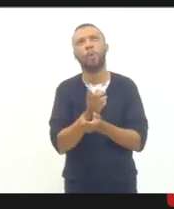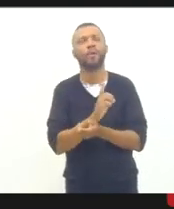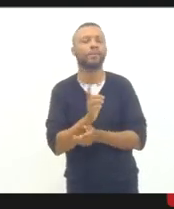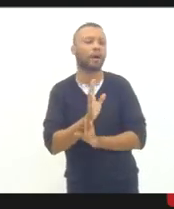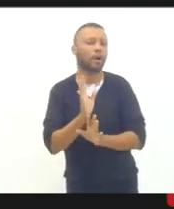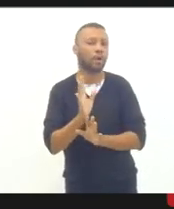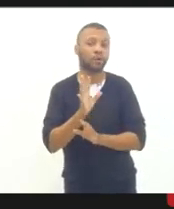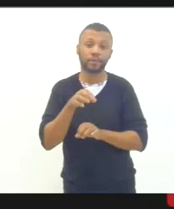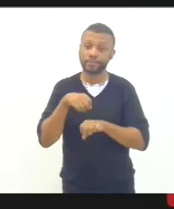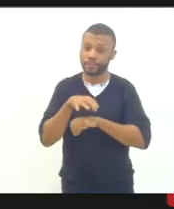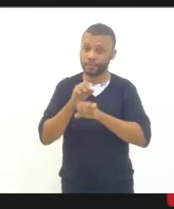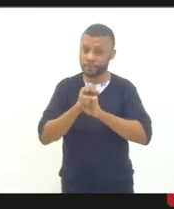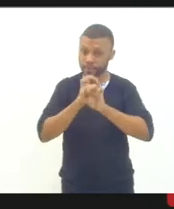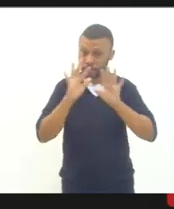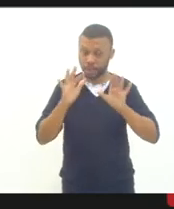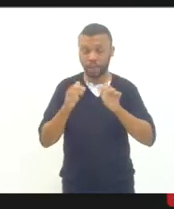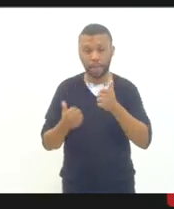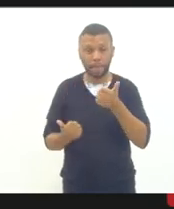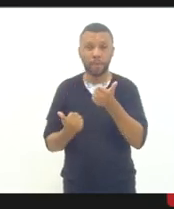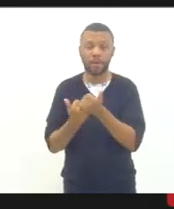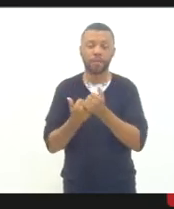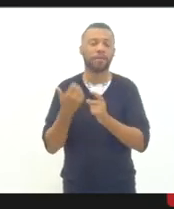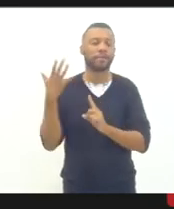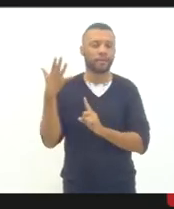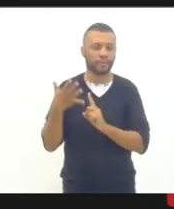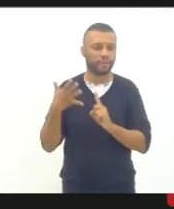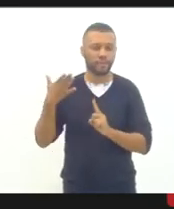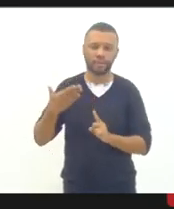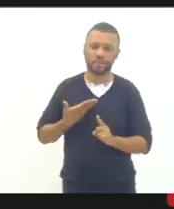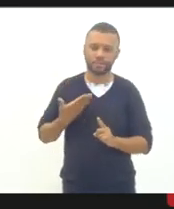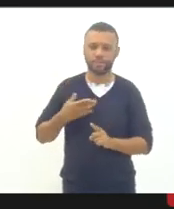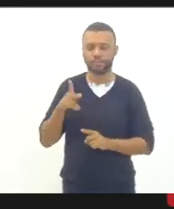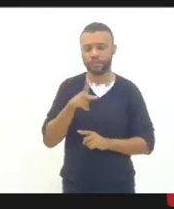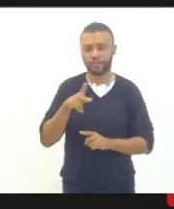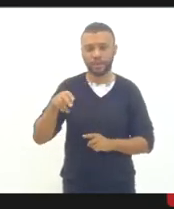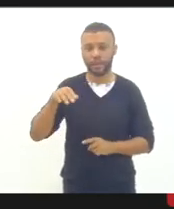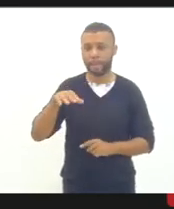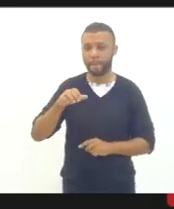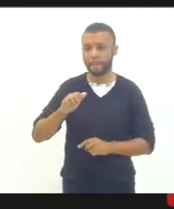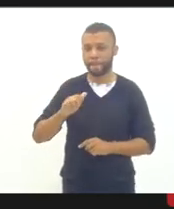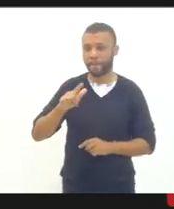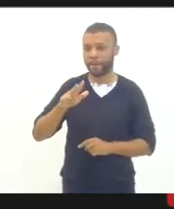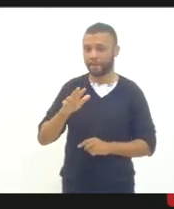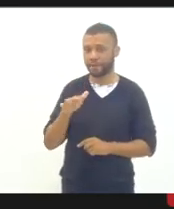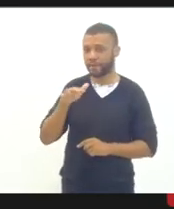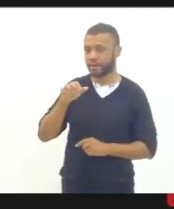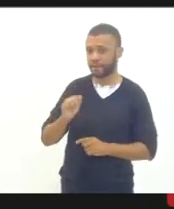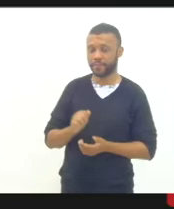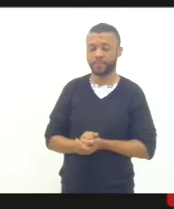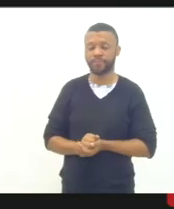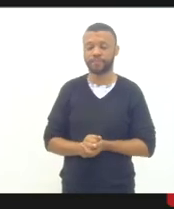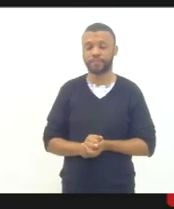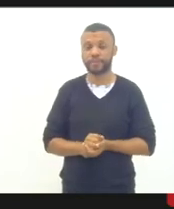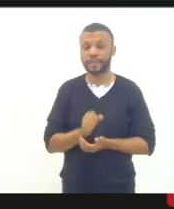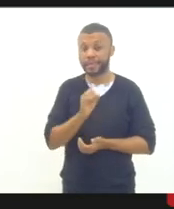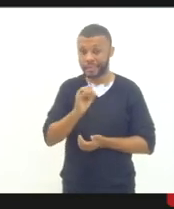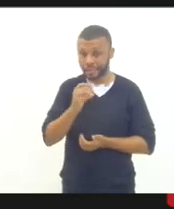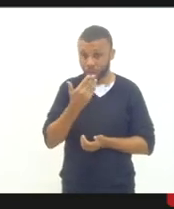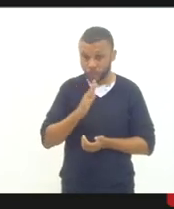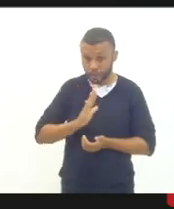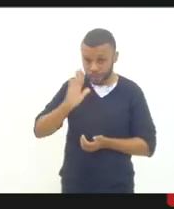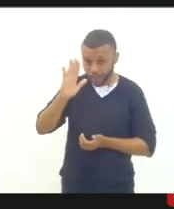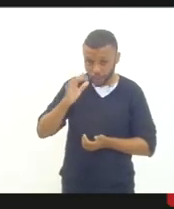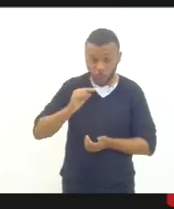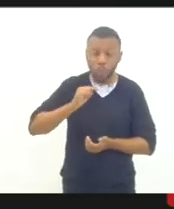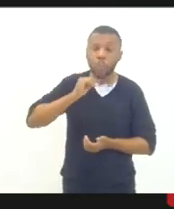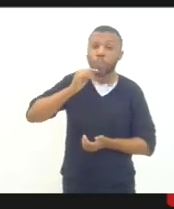aqui já corroborando com a fala da minha colega professora Malvina que quem não assinar